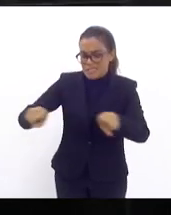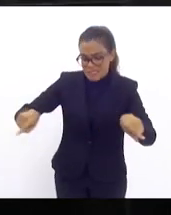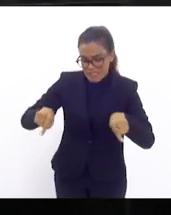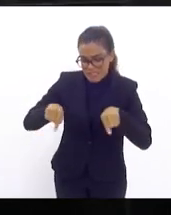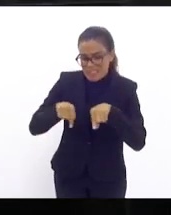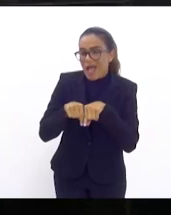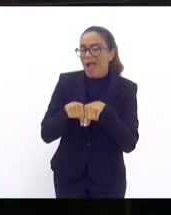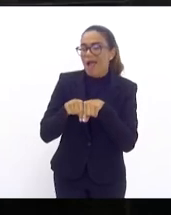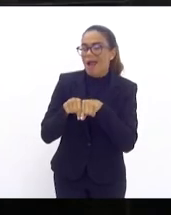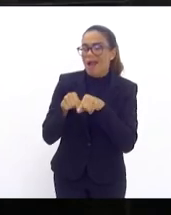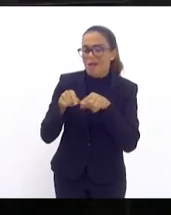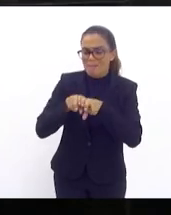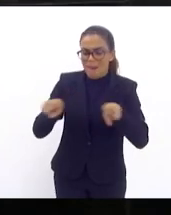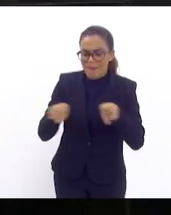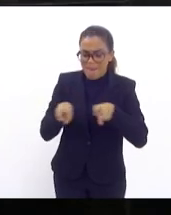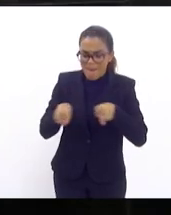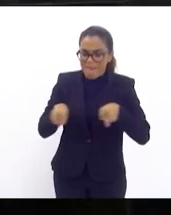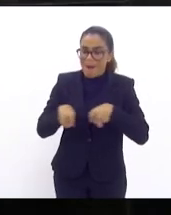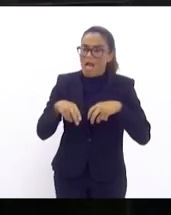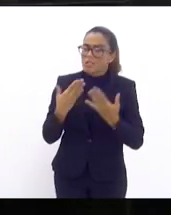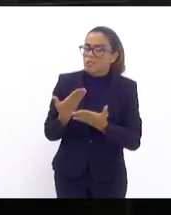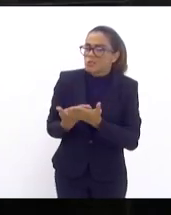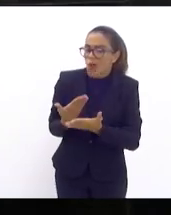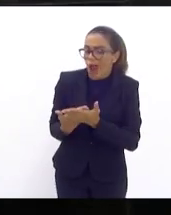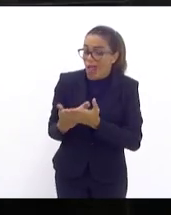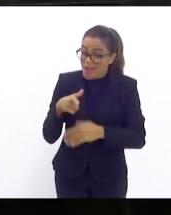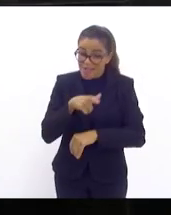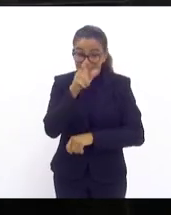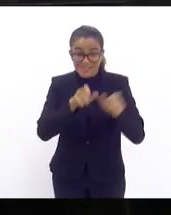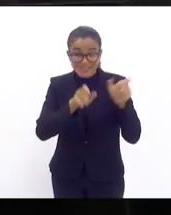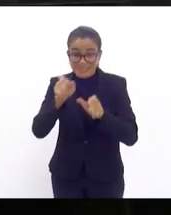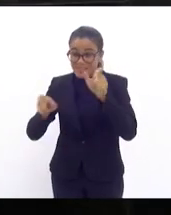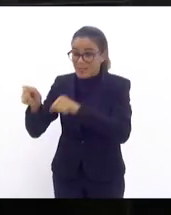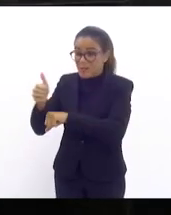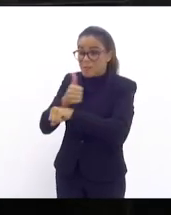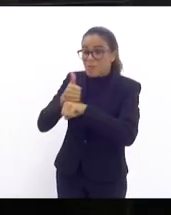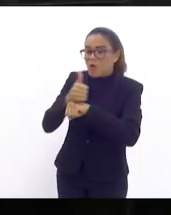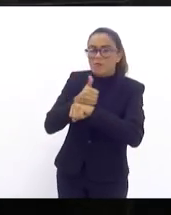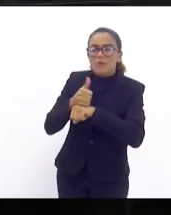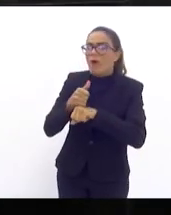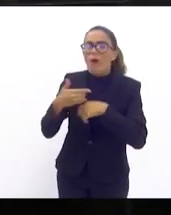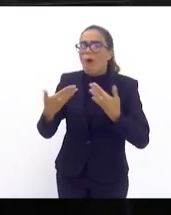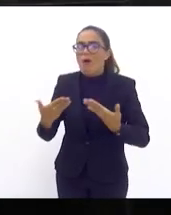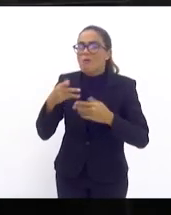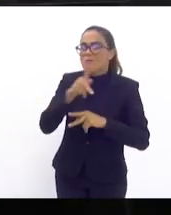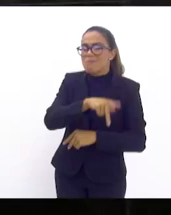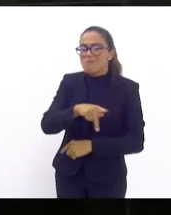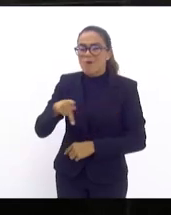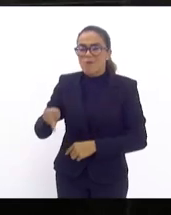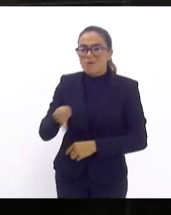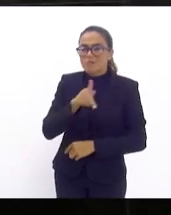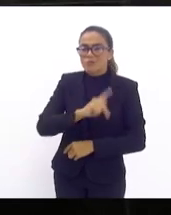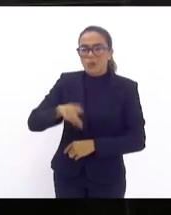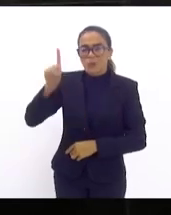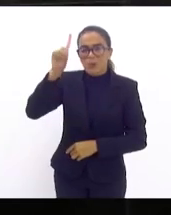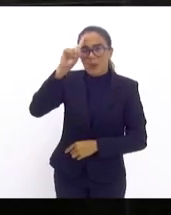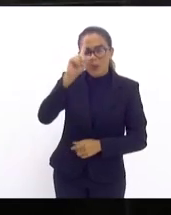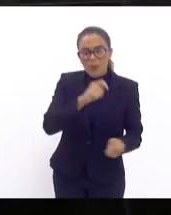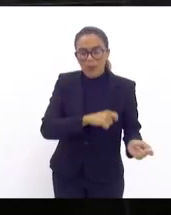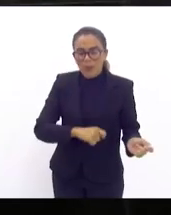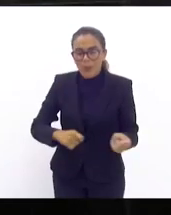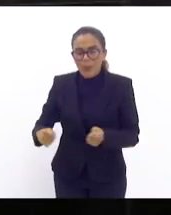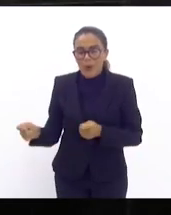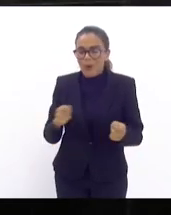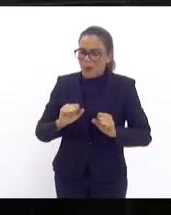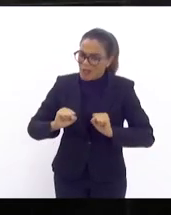através desses profissionais fundamentais, através dos professores que diariamente se